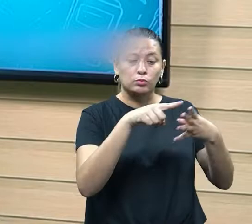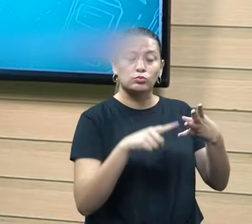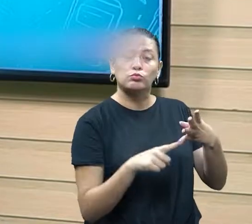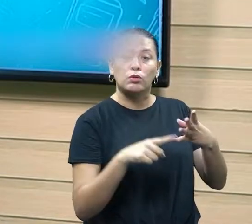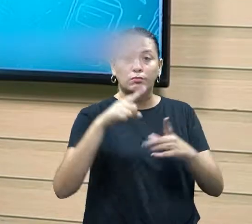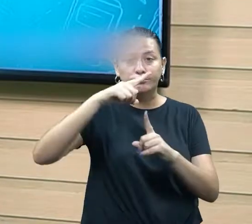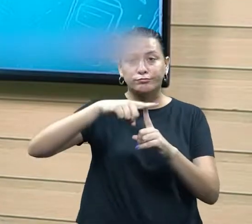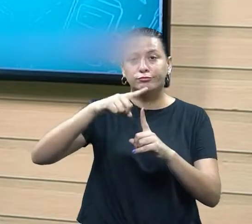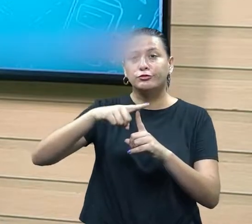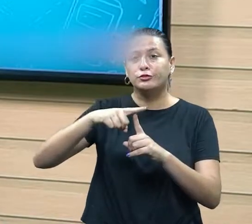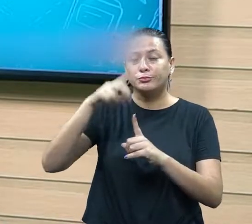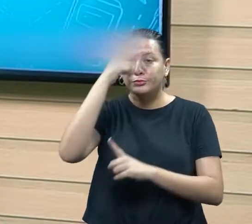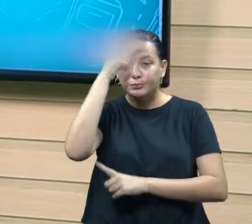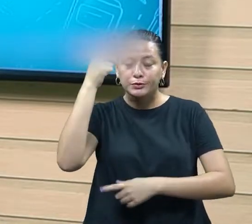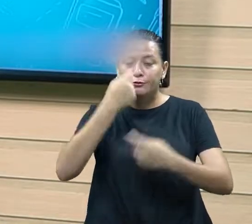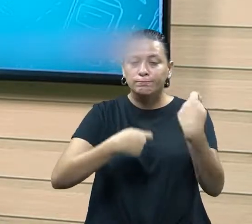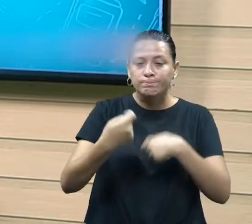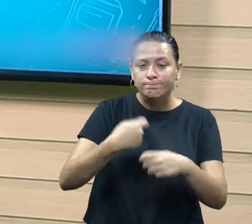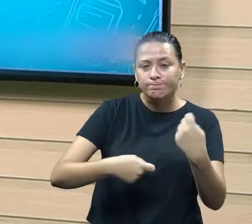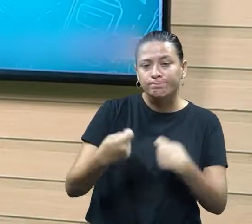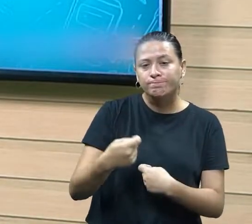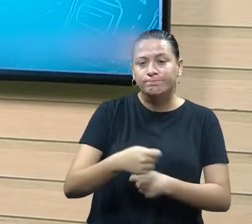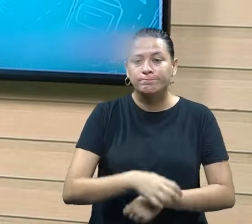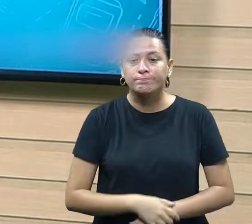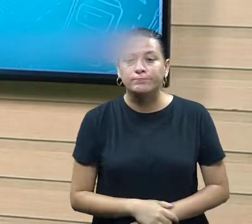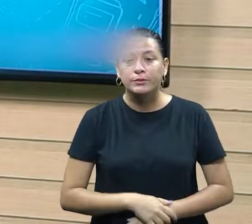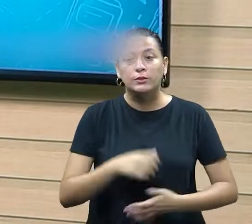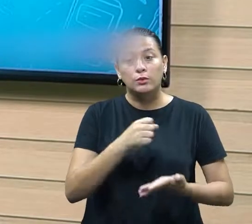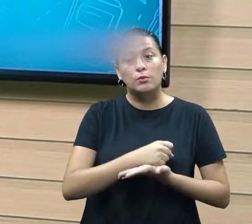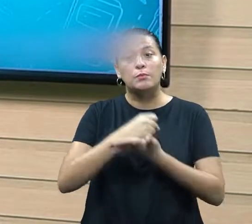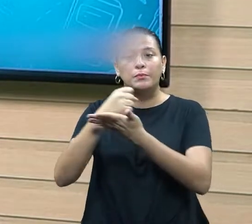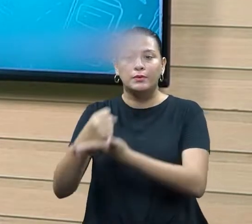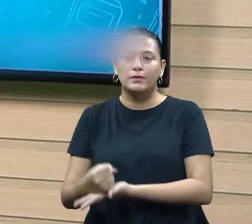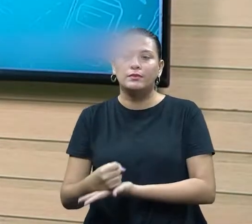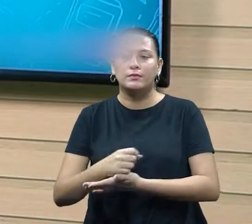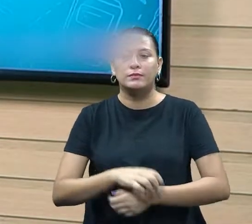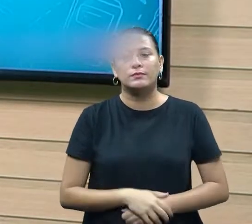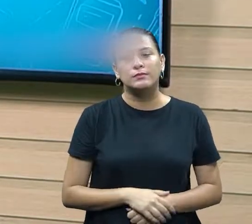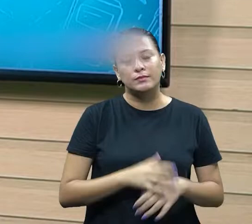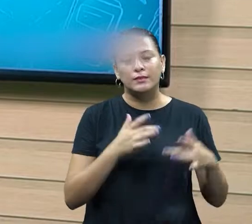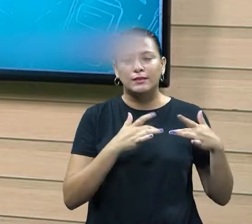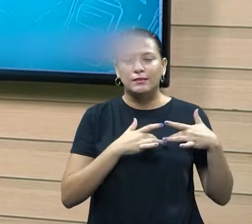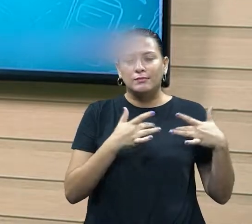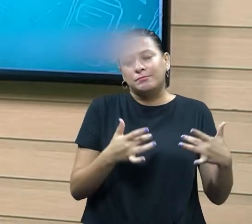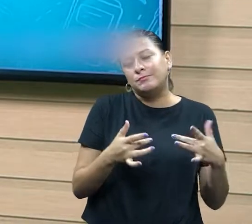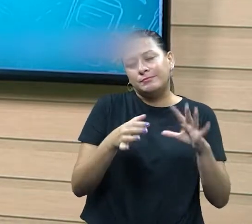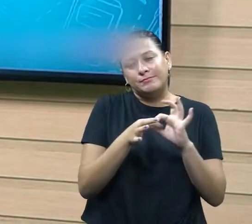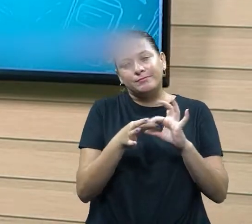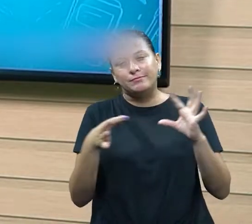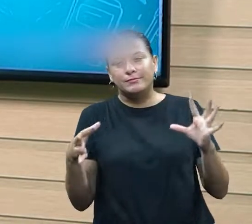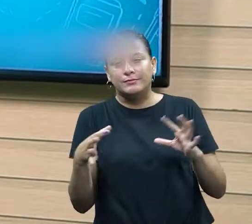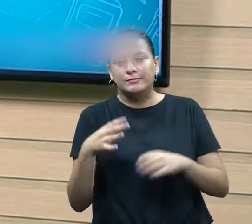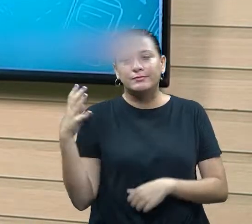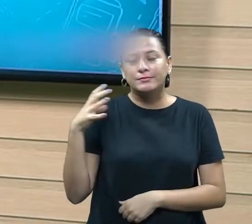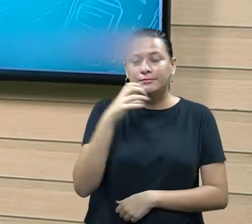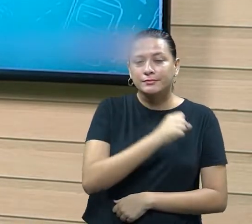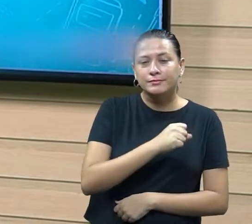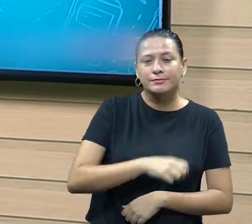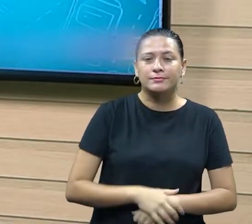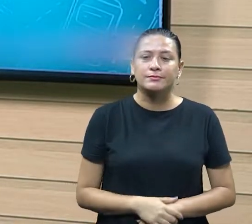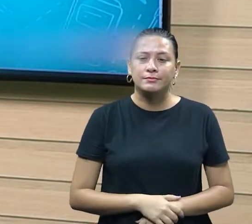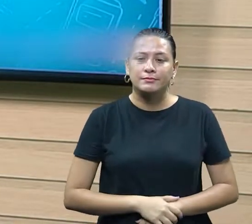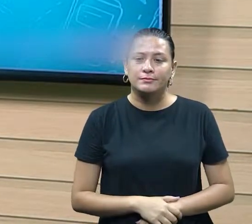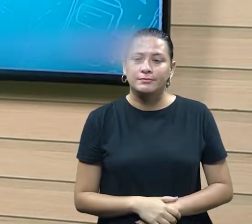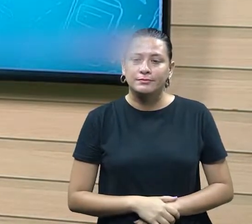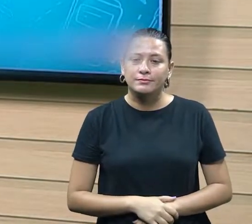quatro estilos de negociadores, né? E que nós trouxemos aqui o apoiador, que é aquele que é espontâneo, que ele é ágil, mas